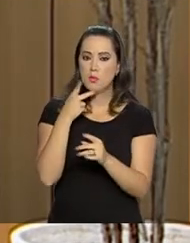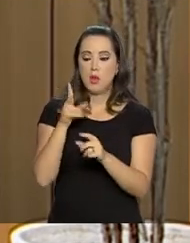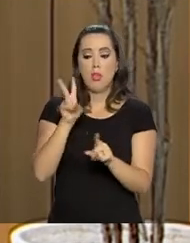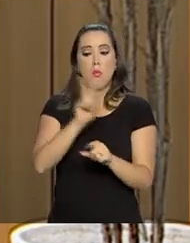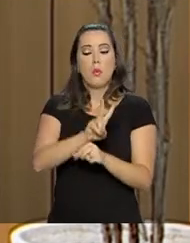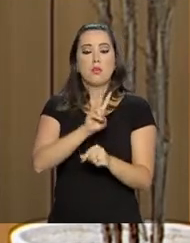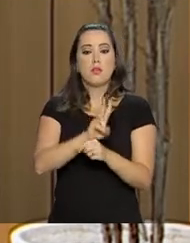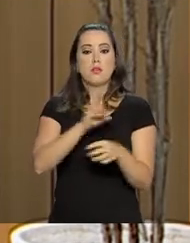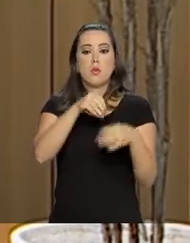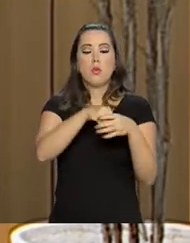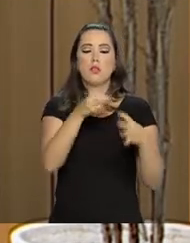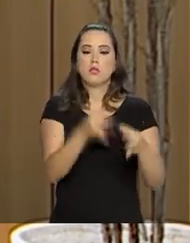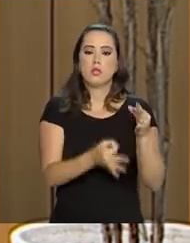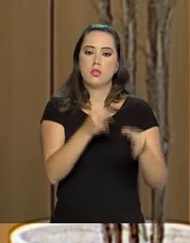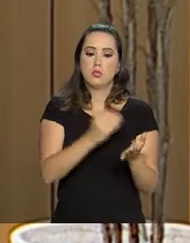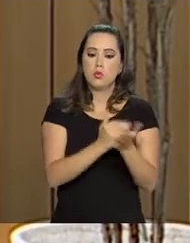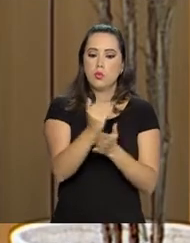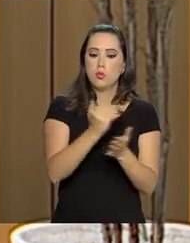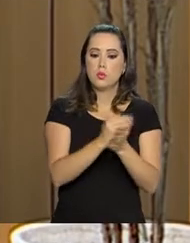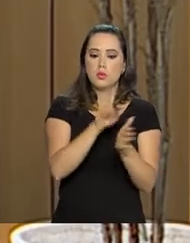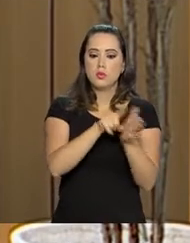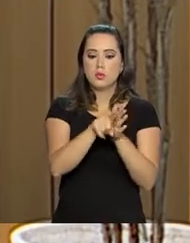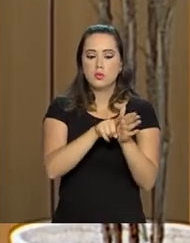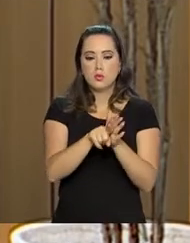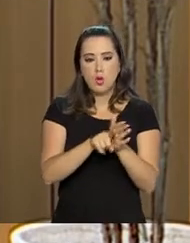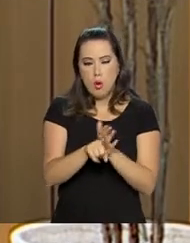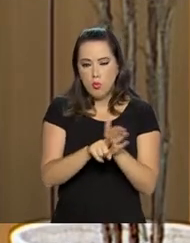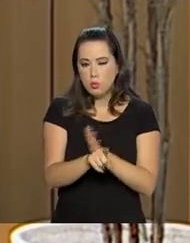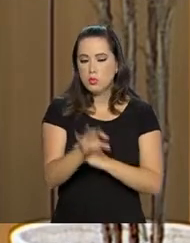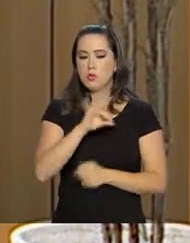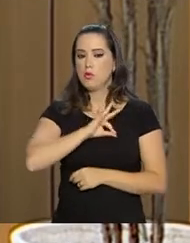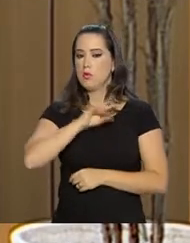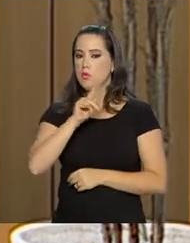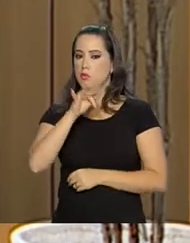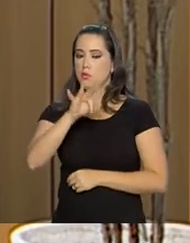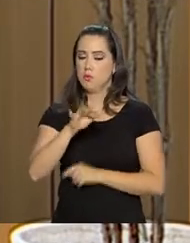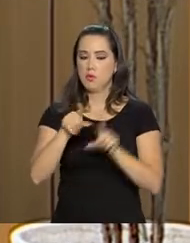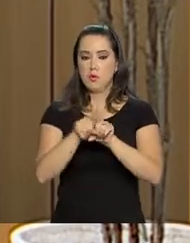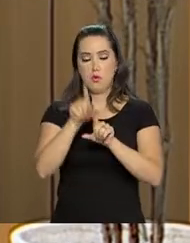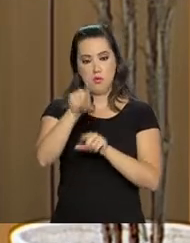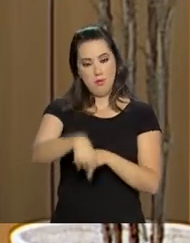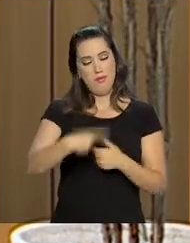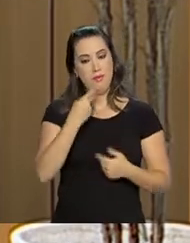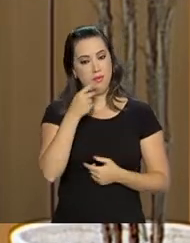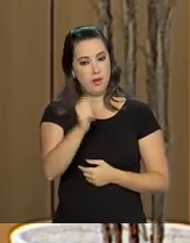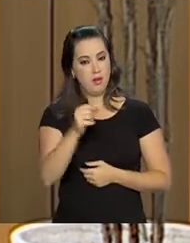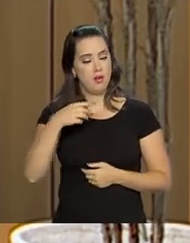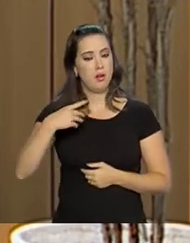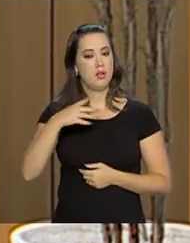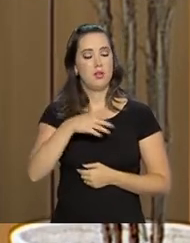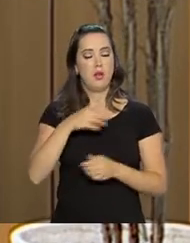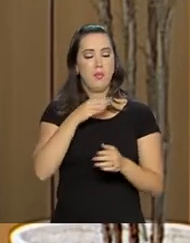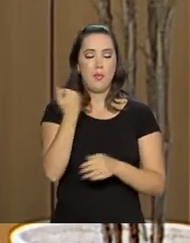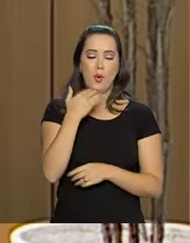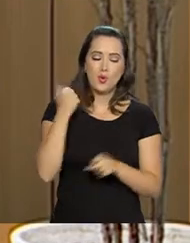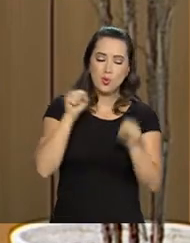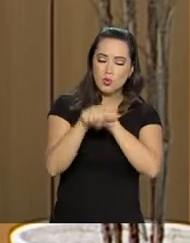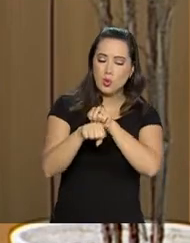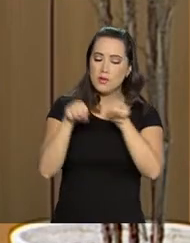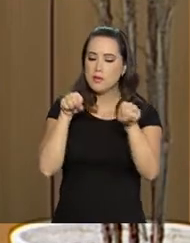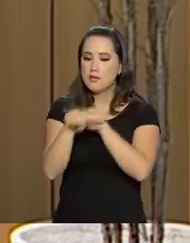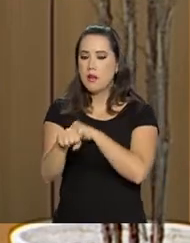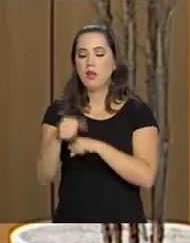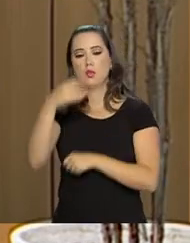a partir deles que começou essa investigação, vai começar essa investigação da Polícia Federal do caso de Marielle Franco, da morte de Marielle Franco e também